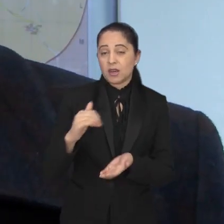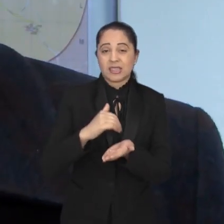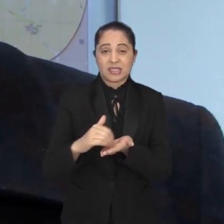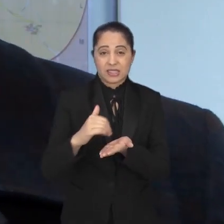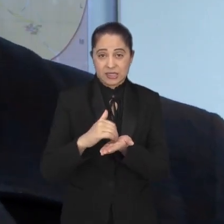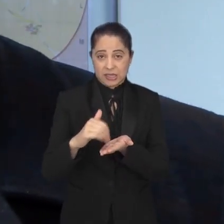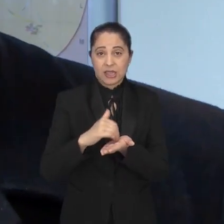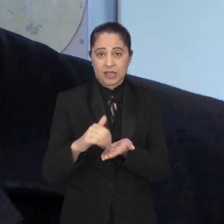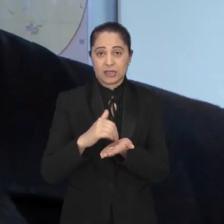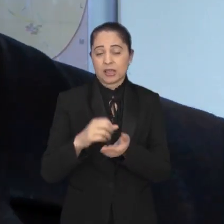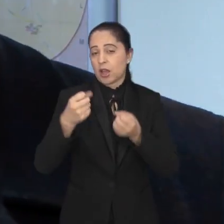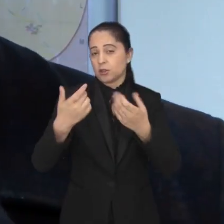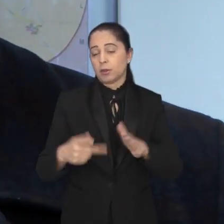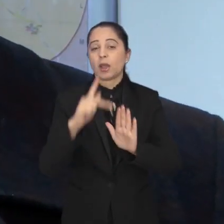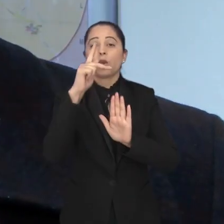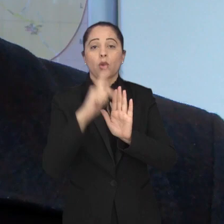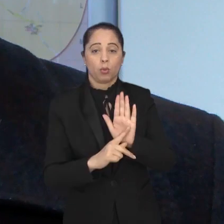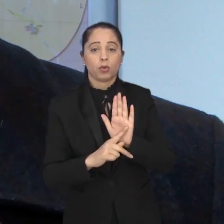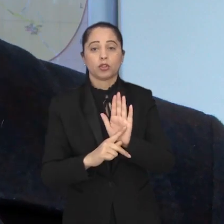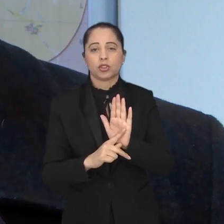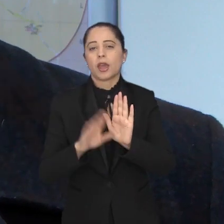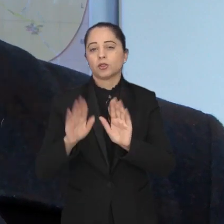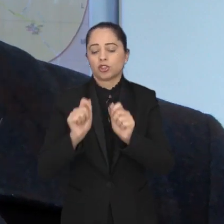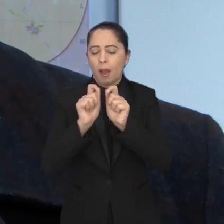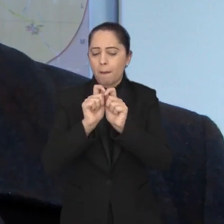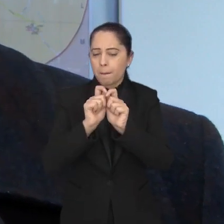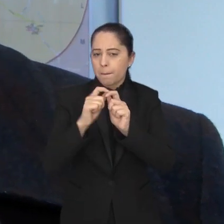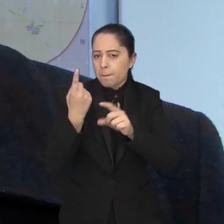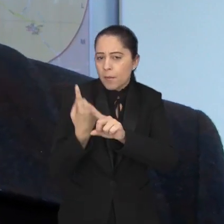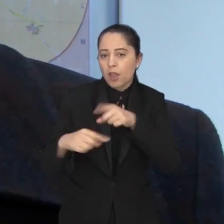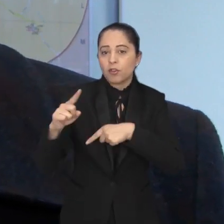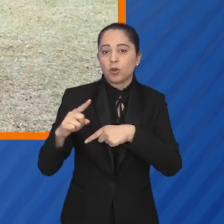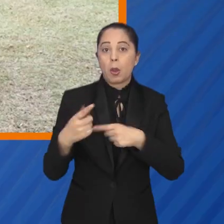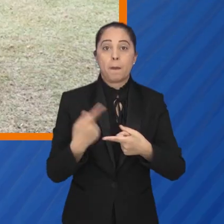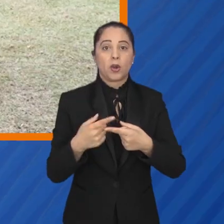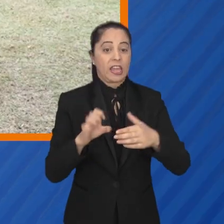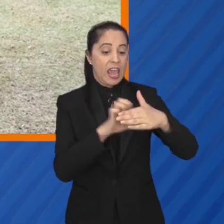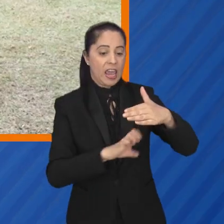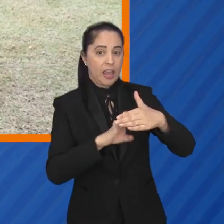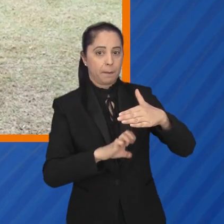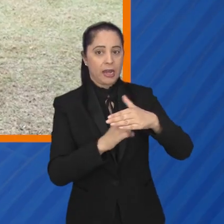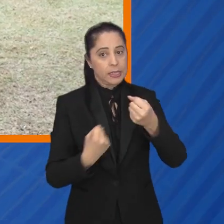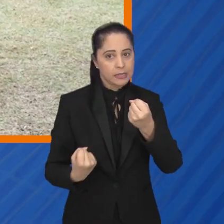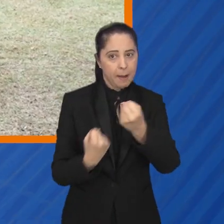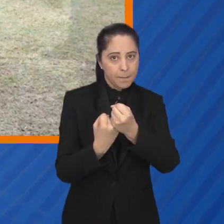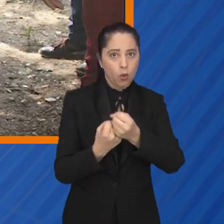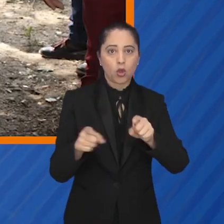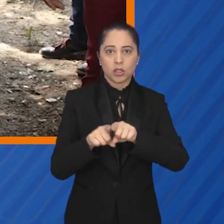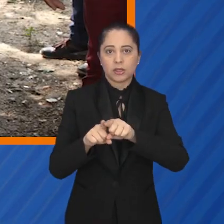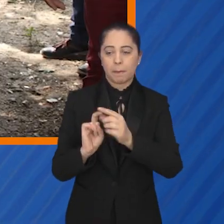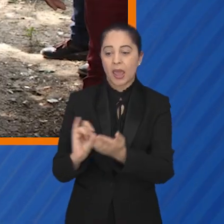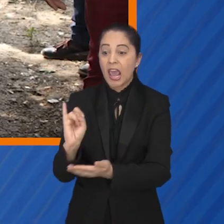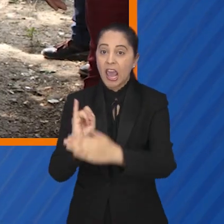urbanismo e sustentabilidade, o programa tem ampliado ao longo dos anos, com o apoio de empresas e outras instituições que